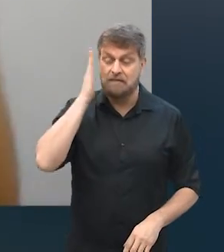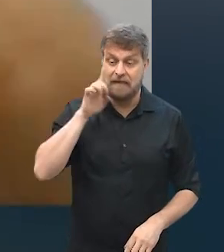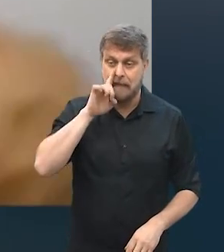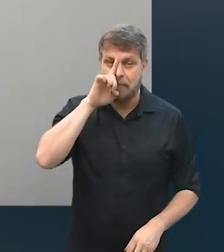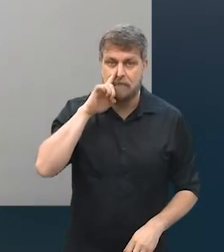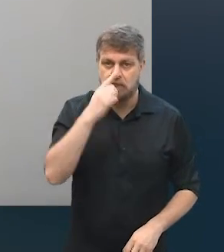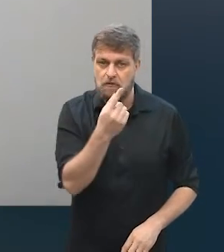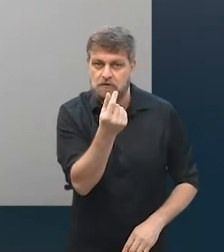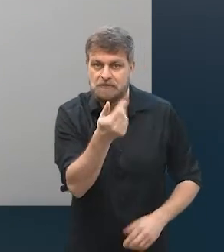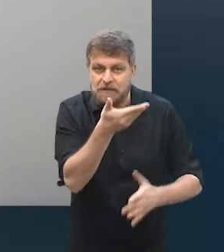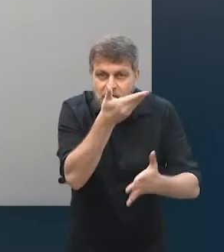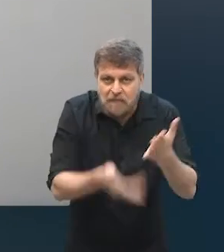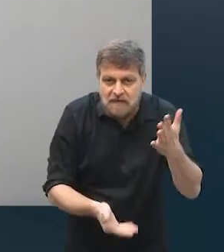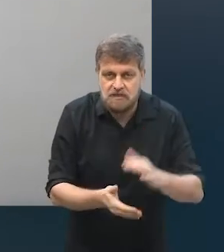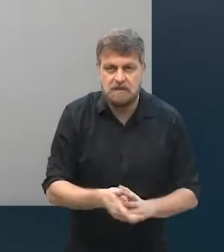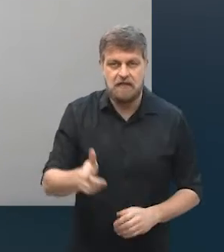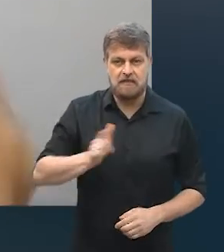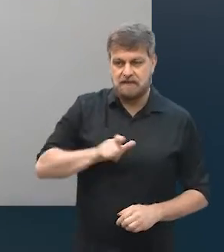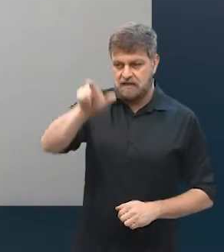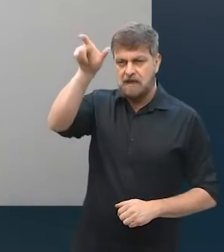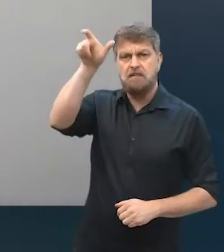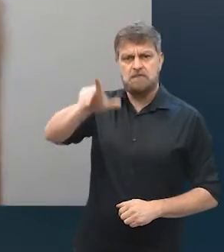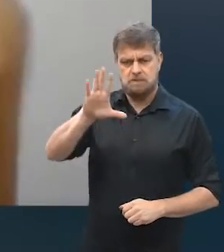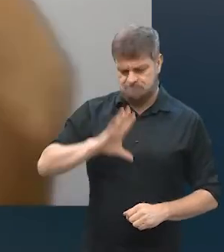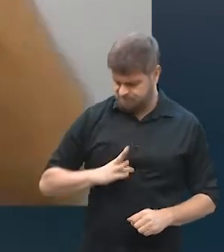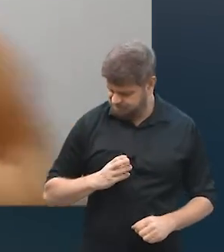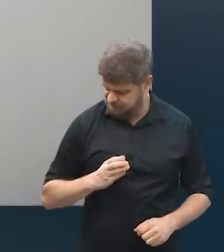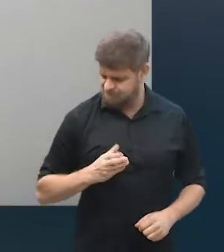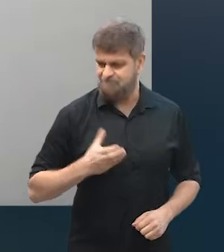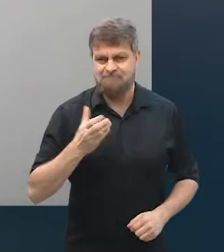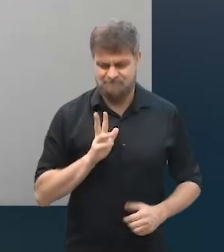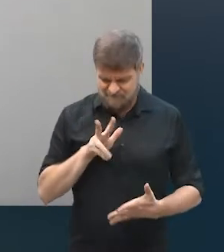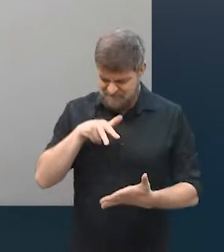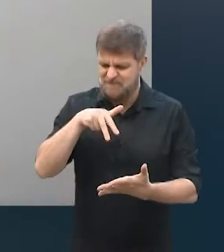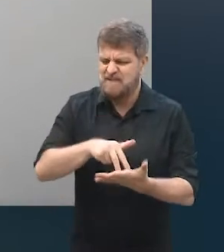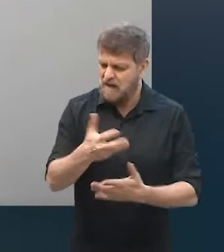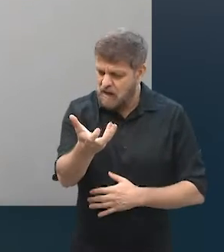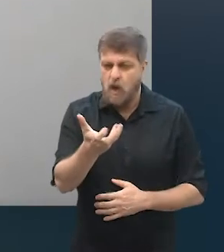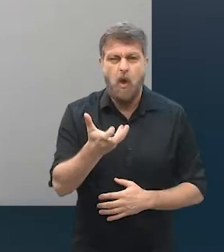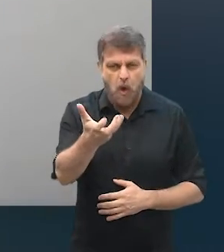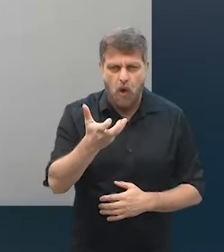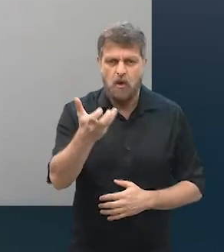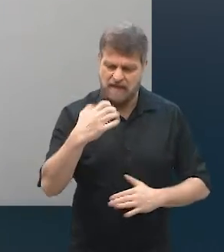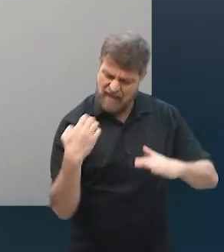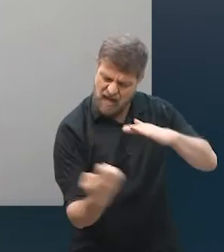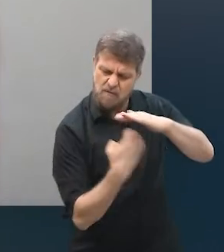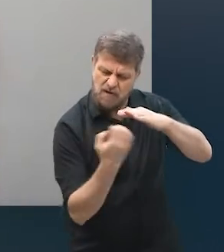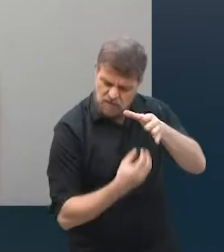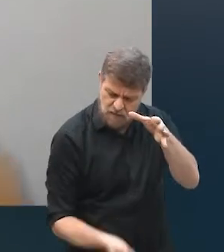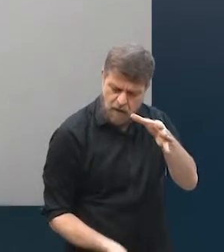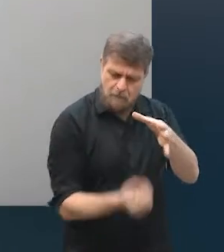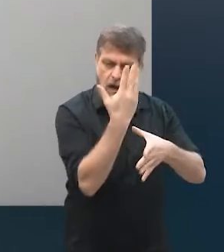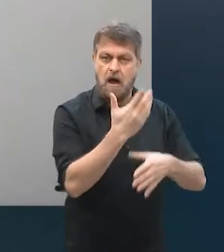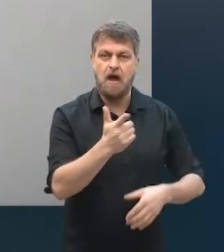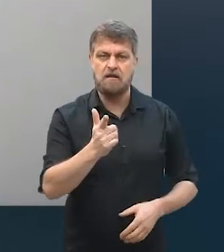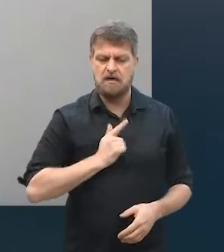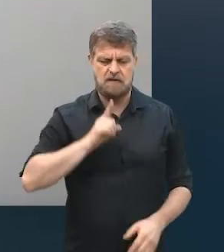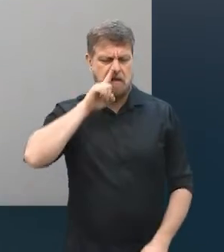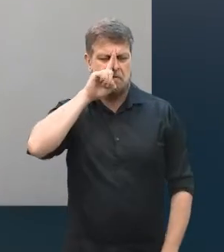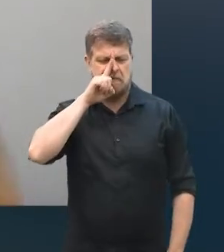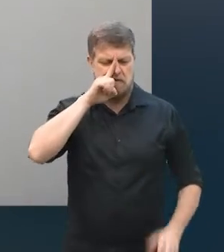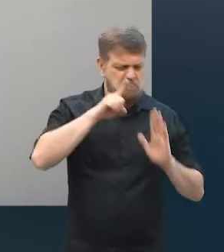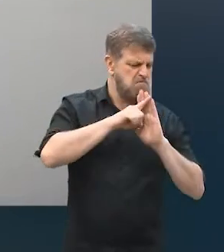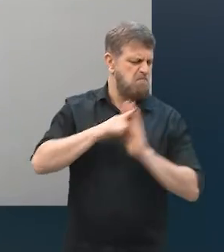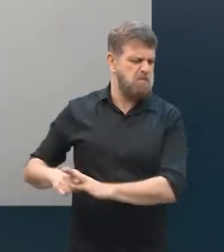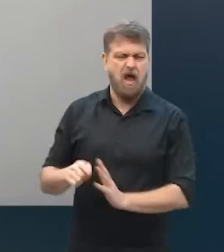então tem pessoas que naturalmente são mais arrojadas, são mais propensas ao risco,